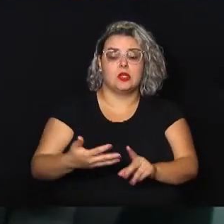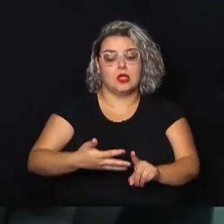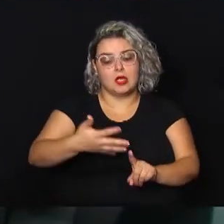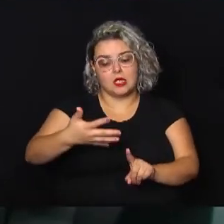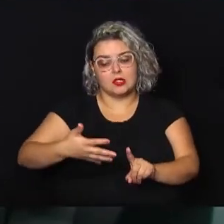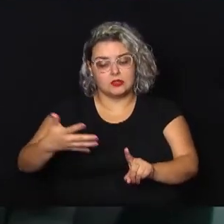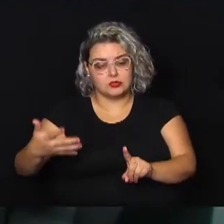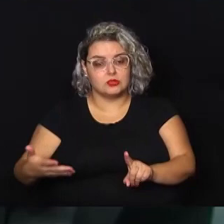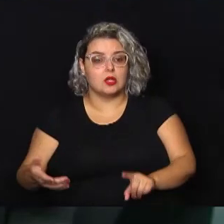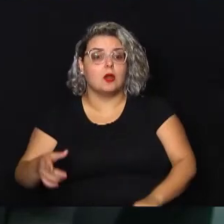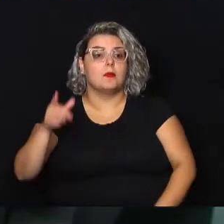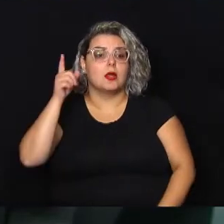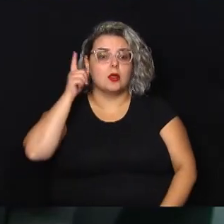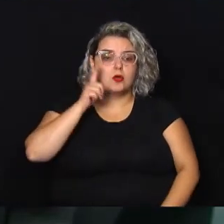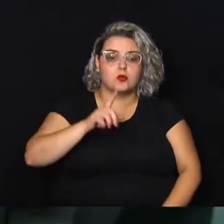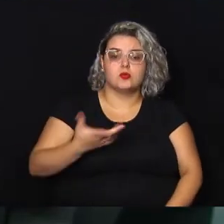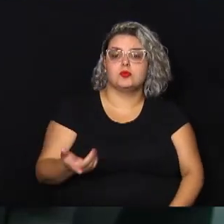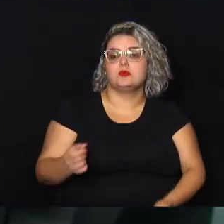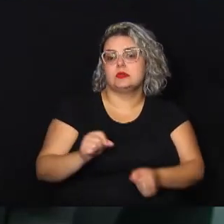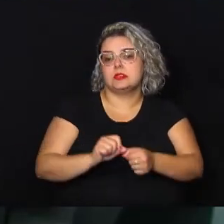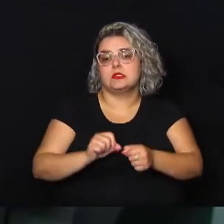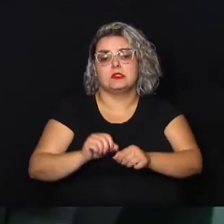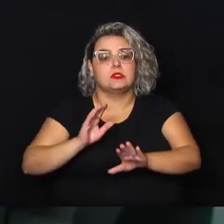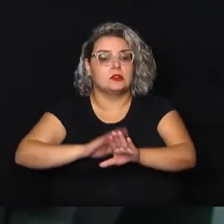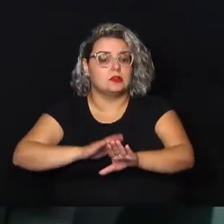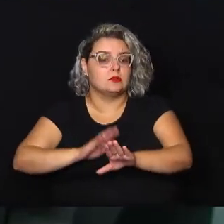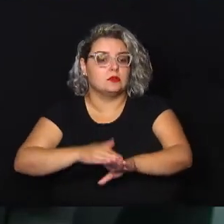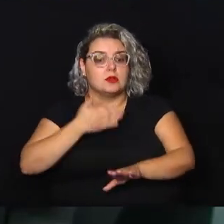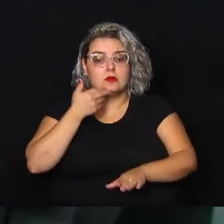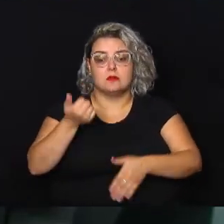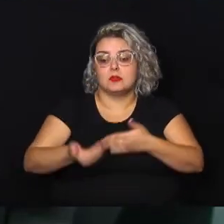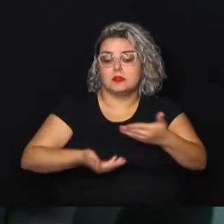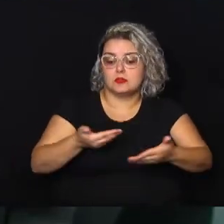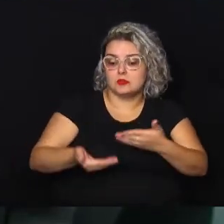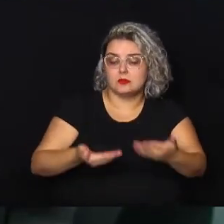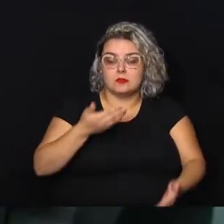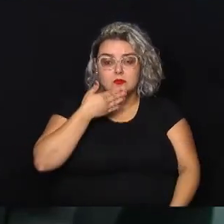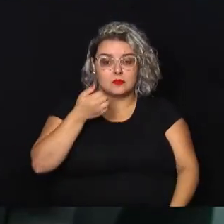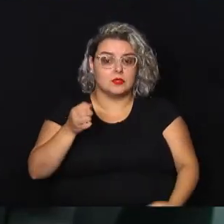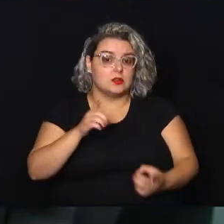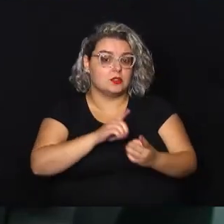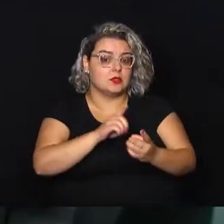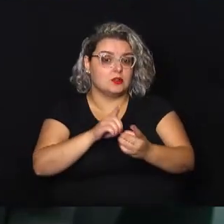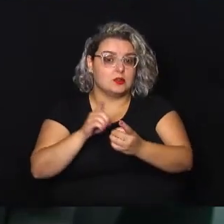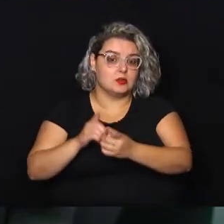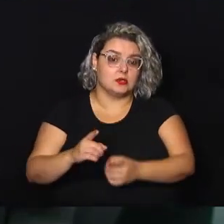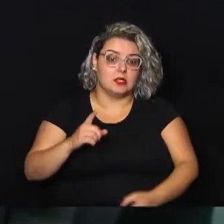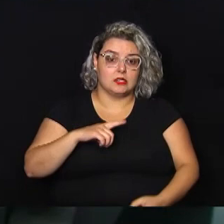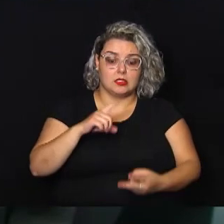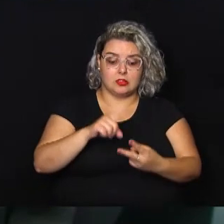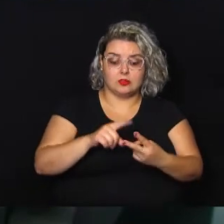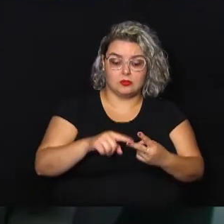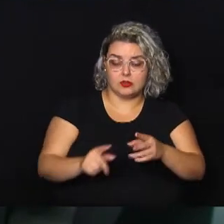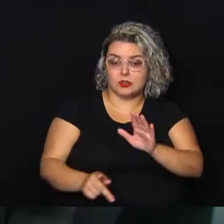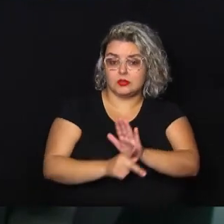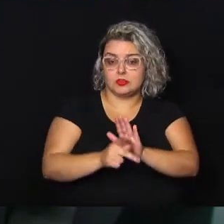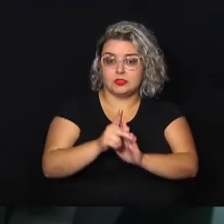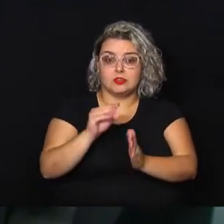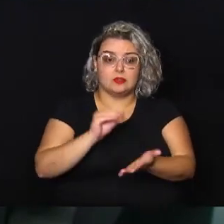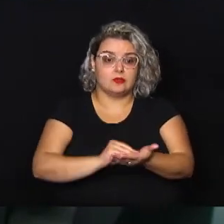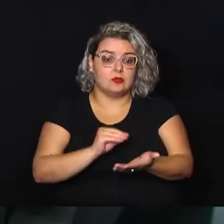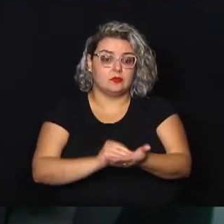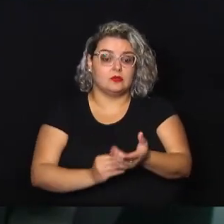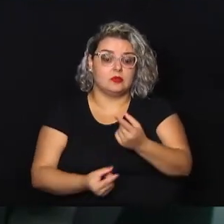para que consiga também fazer ações, melhorar o seu serviço, melhorar o atendimento. A gente tem dois projetos que faltavam recurso,